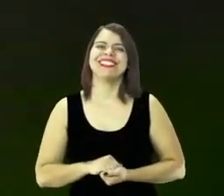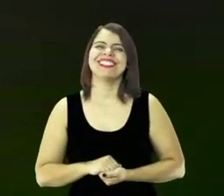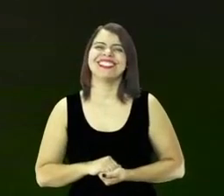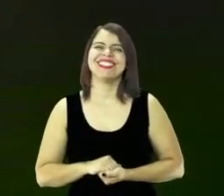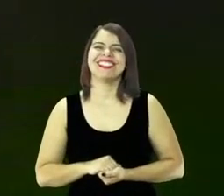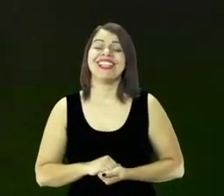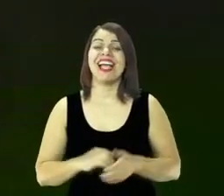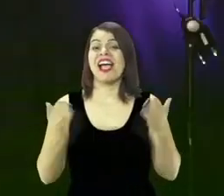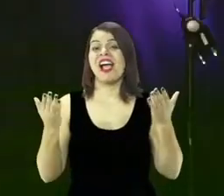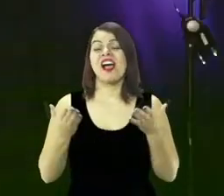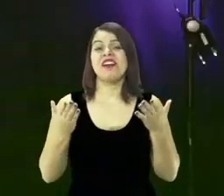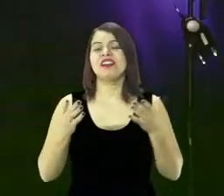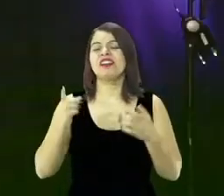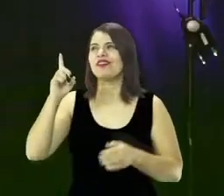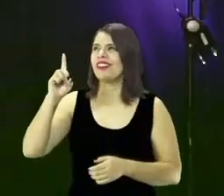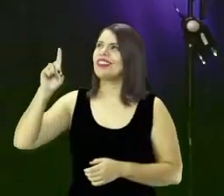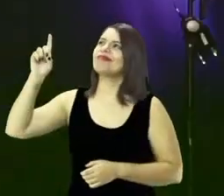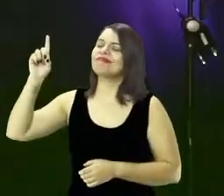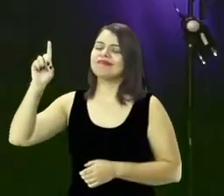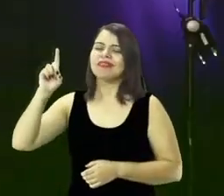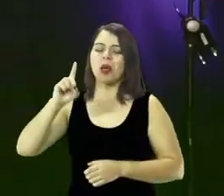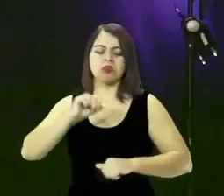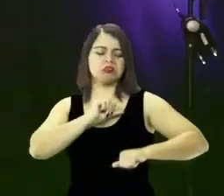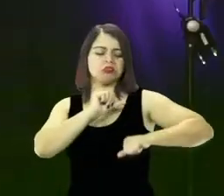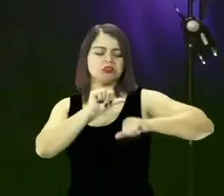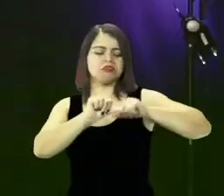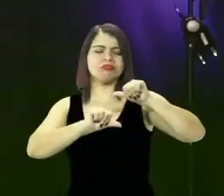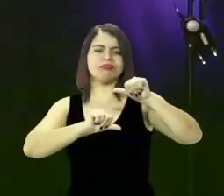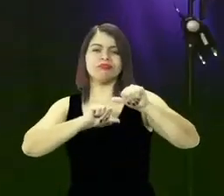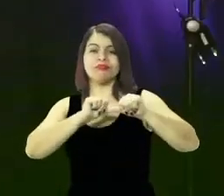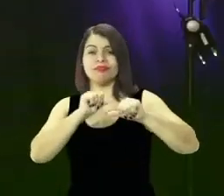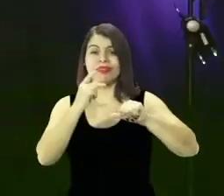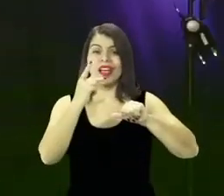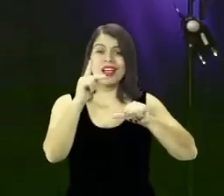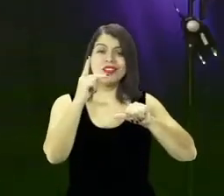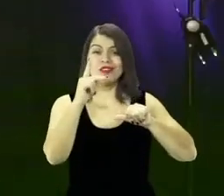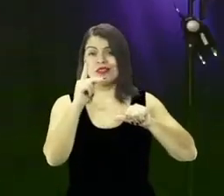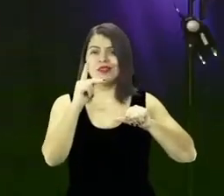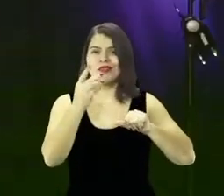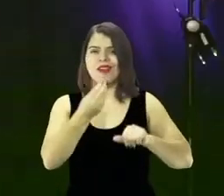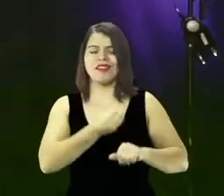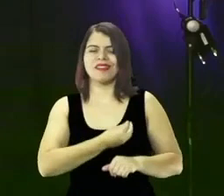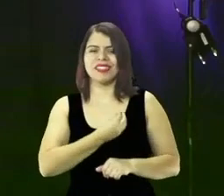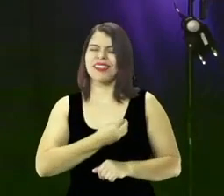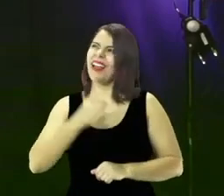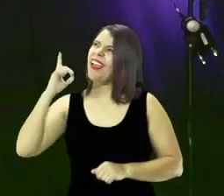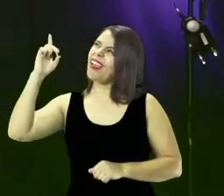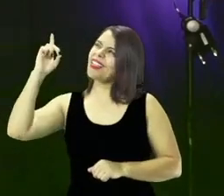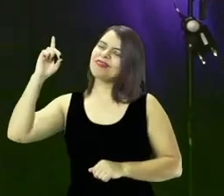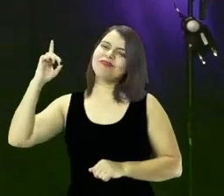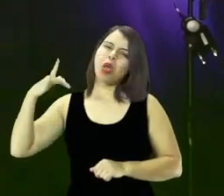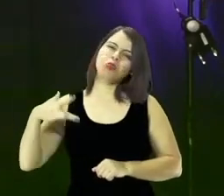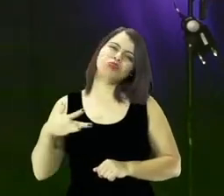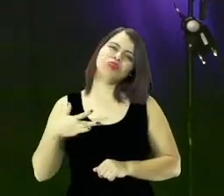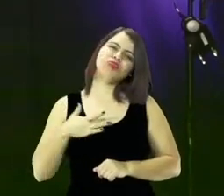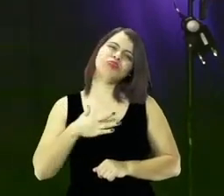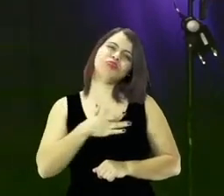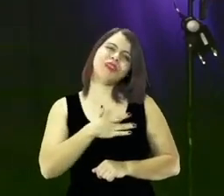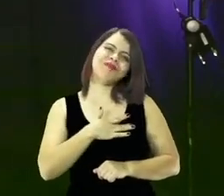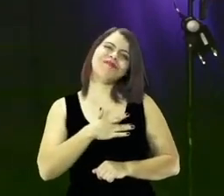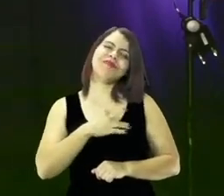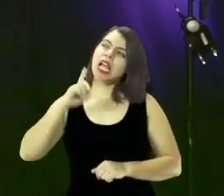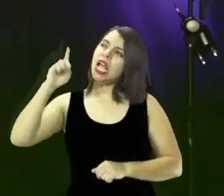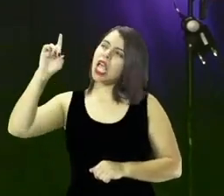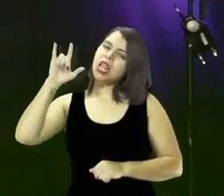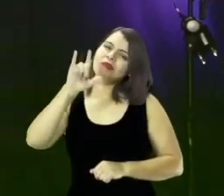hoje Deus quer transformar sua vida ele tem misericórdia de você ele te ama ele ama ele sabe